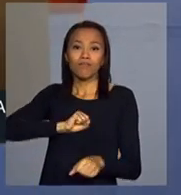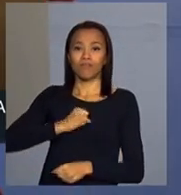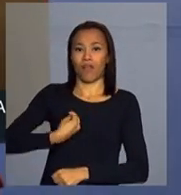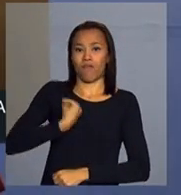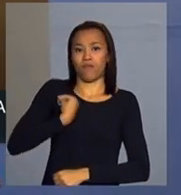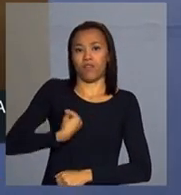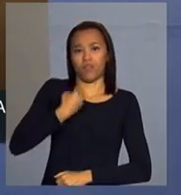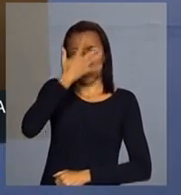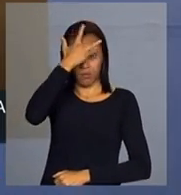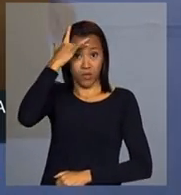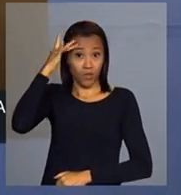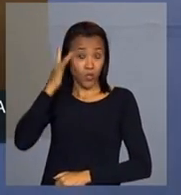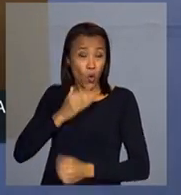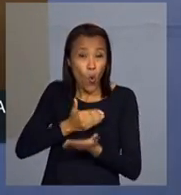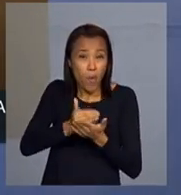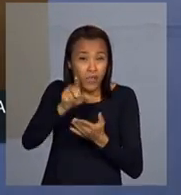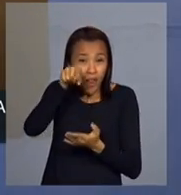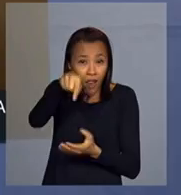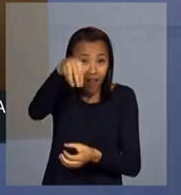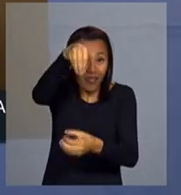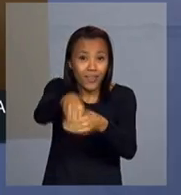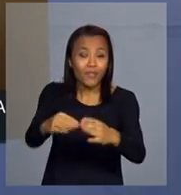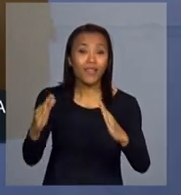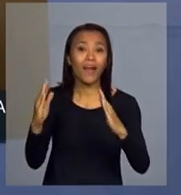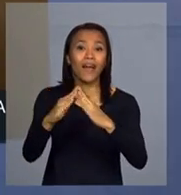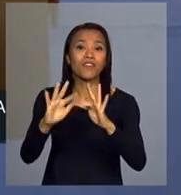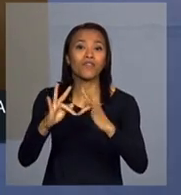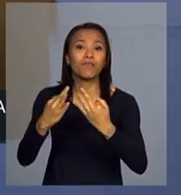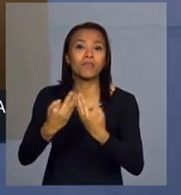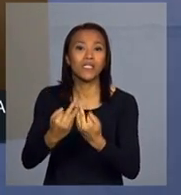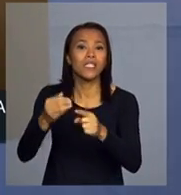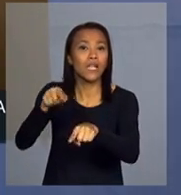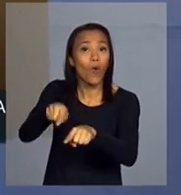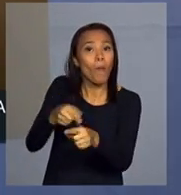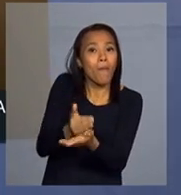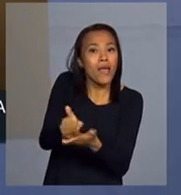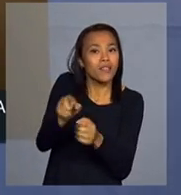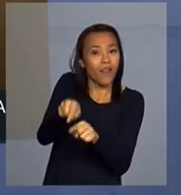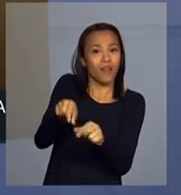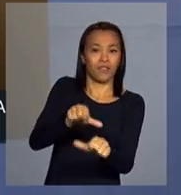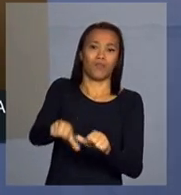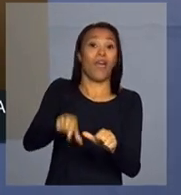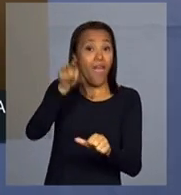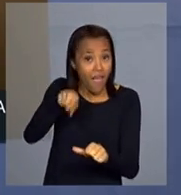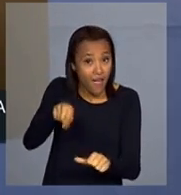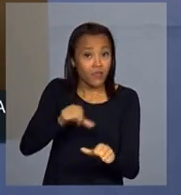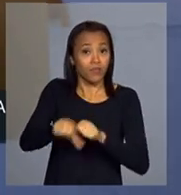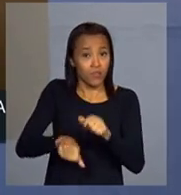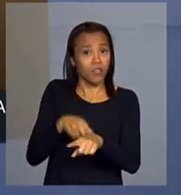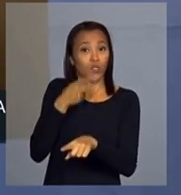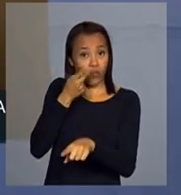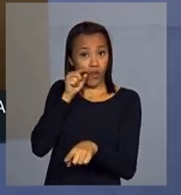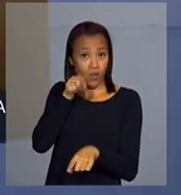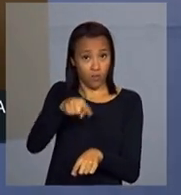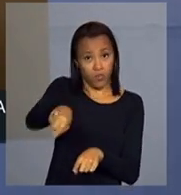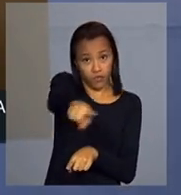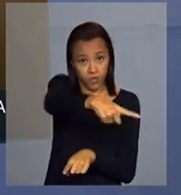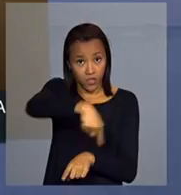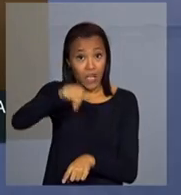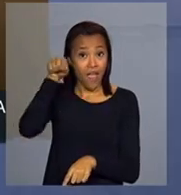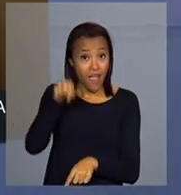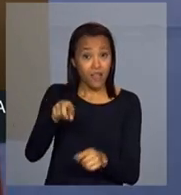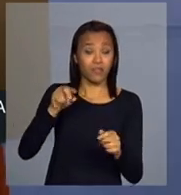Lá dentro da casa da pessoa, é essa mudança que eu me refiro. Aquela que significa